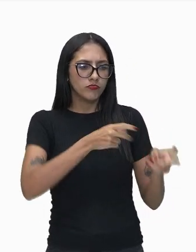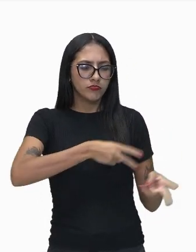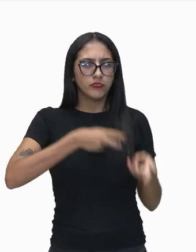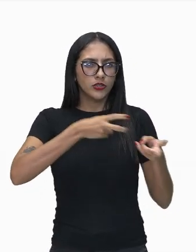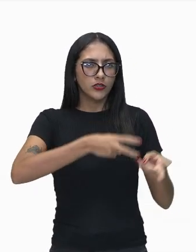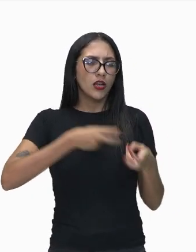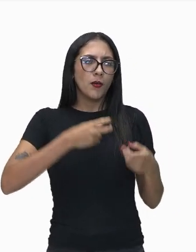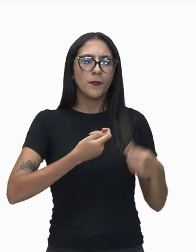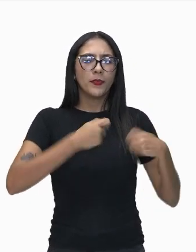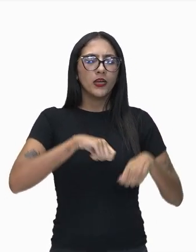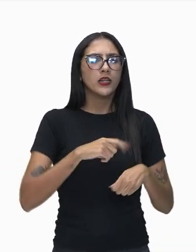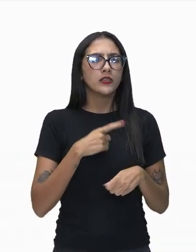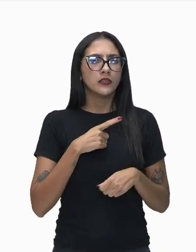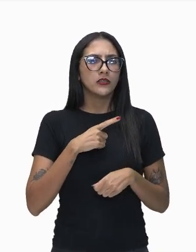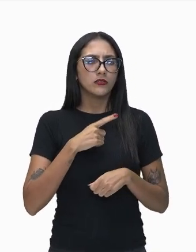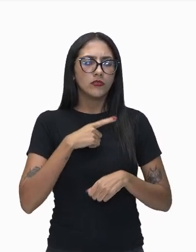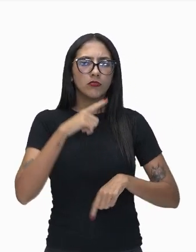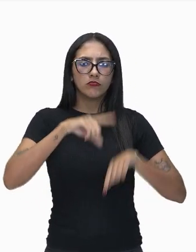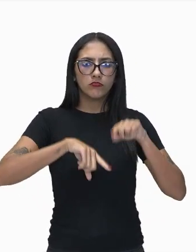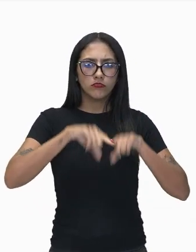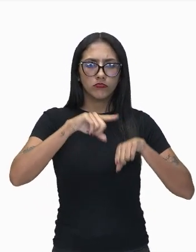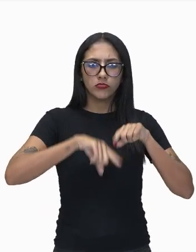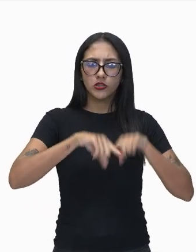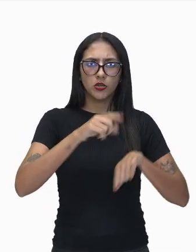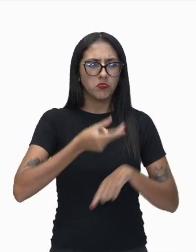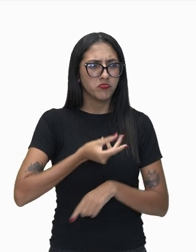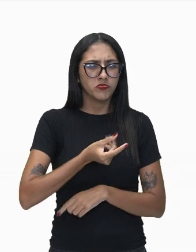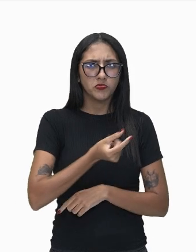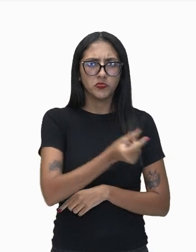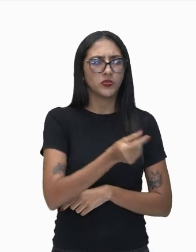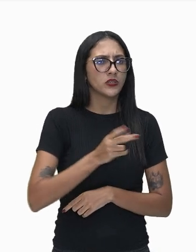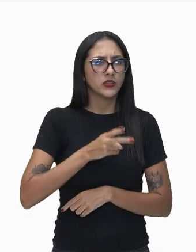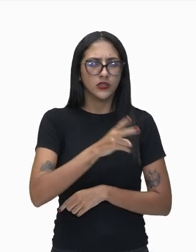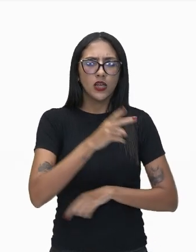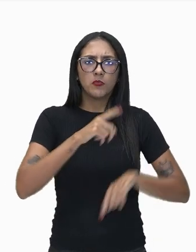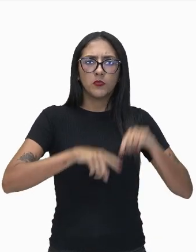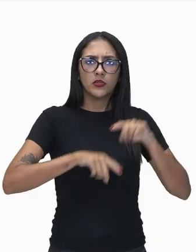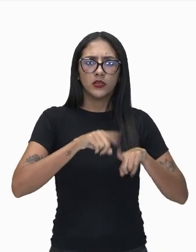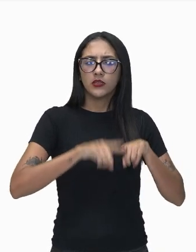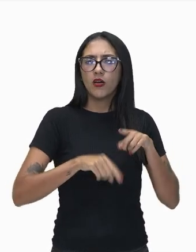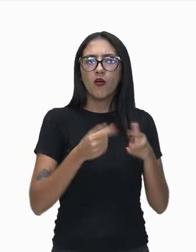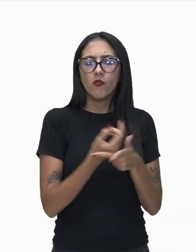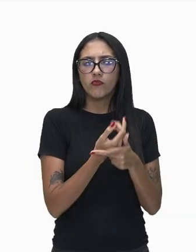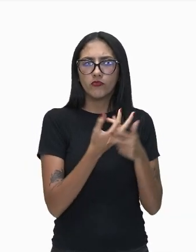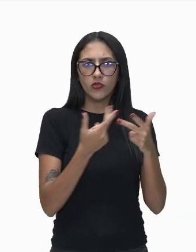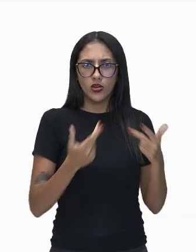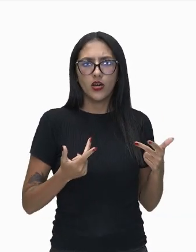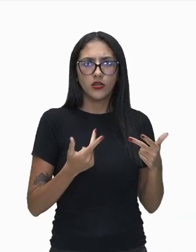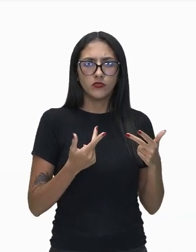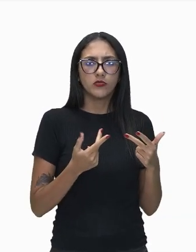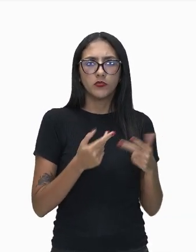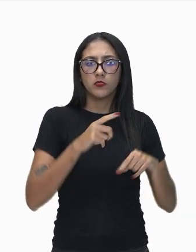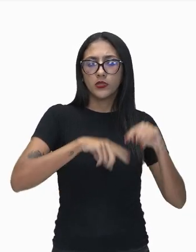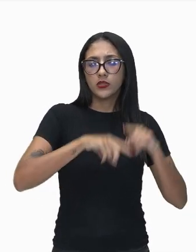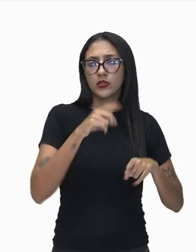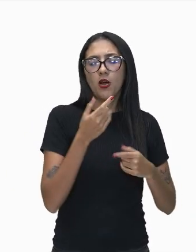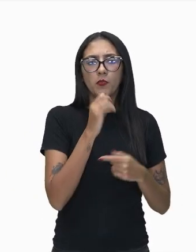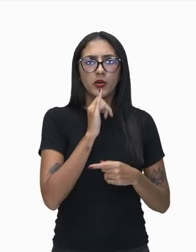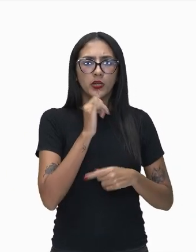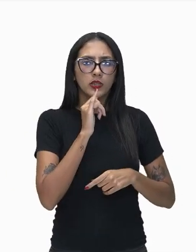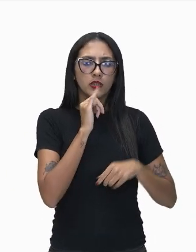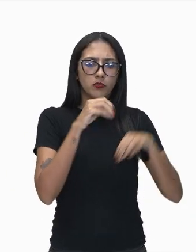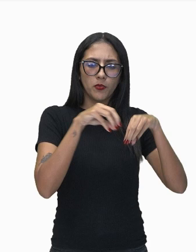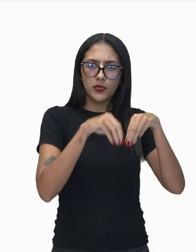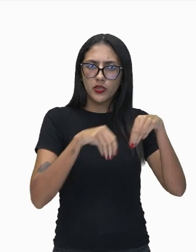-primas, ter, então, o suprimento contínuo, sempre, do material que precisa para as suas